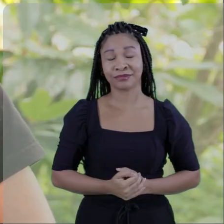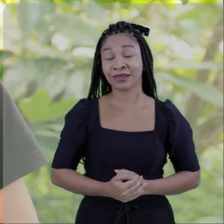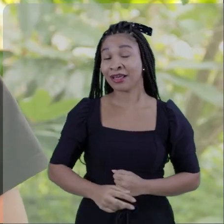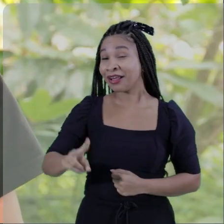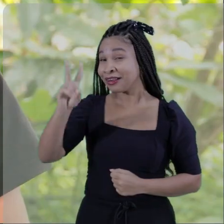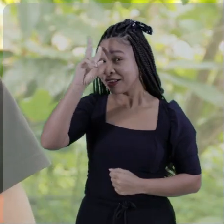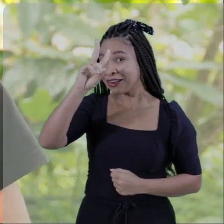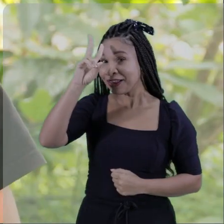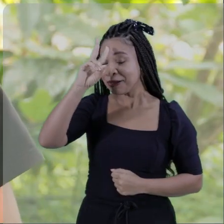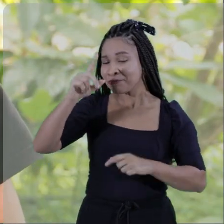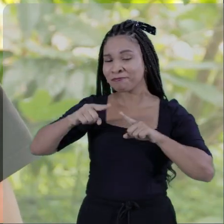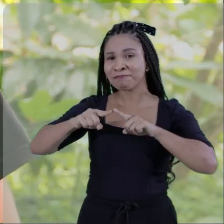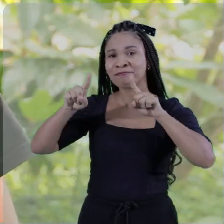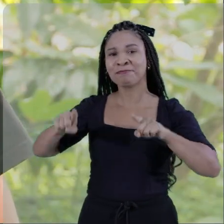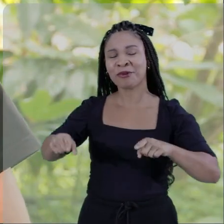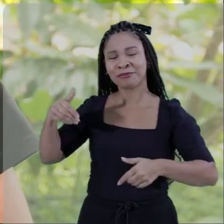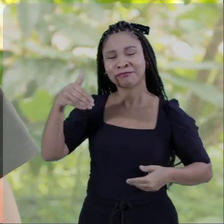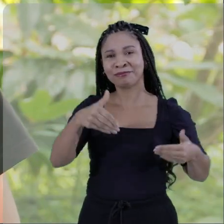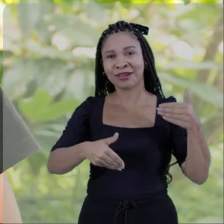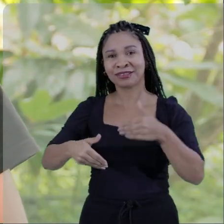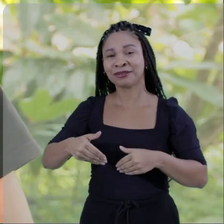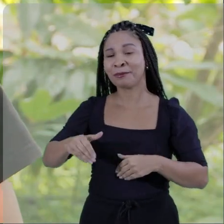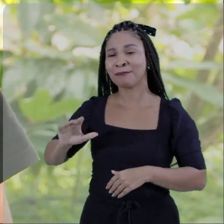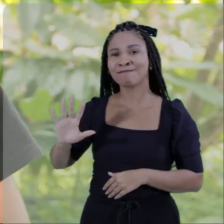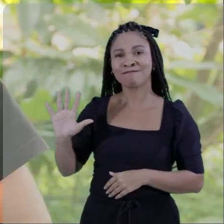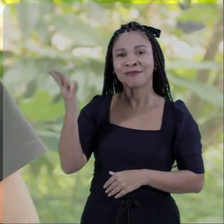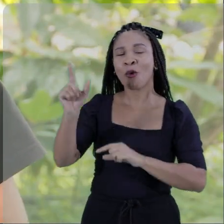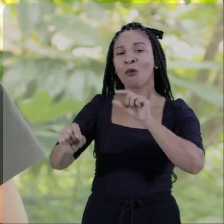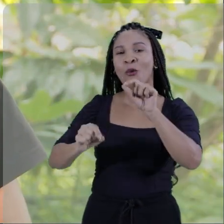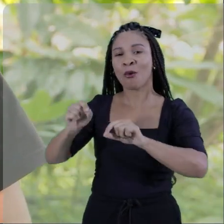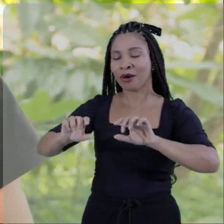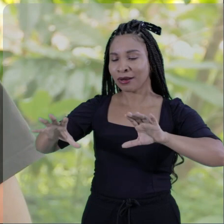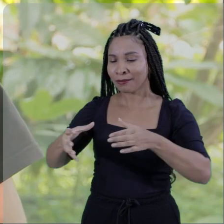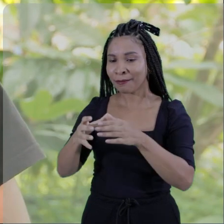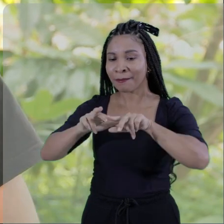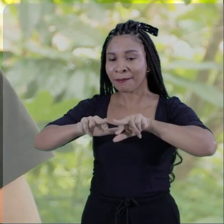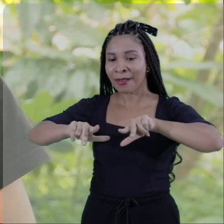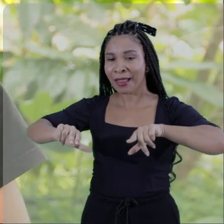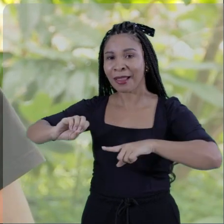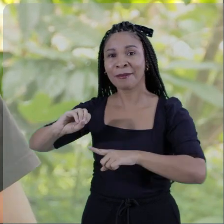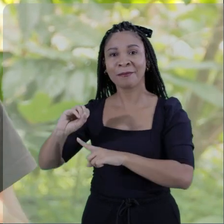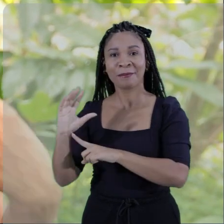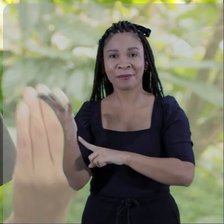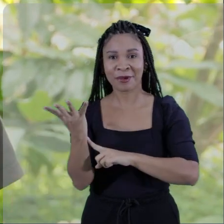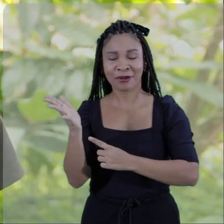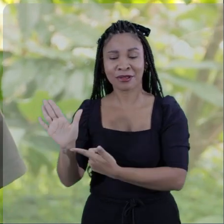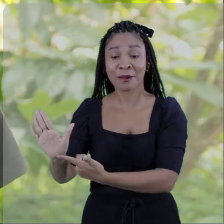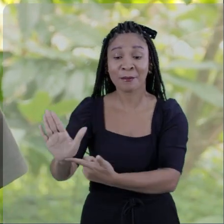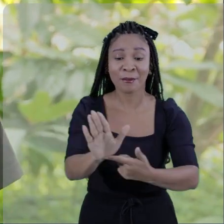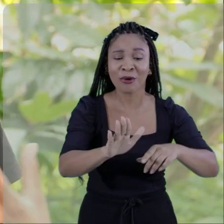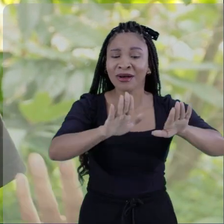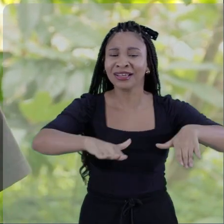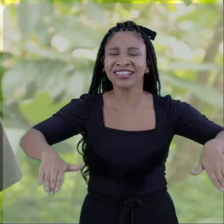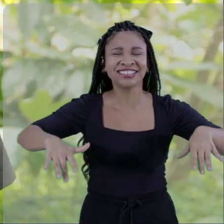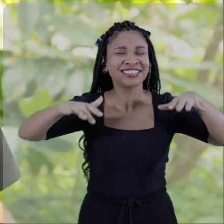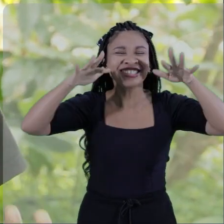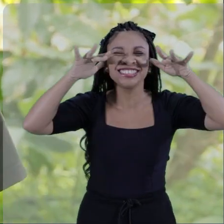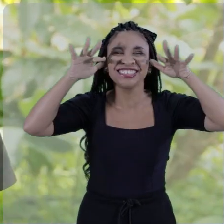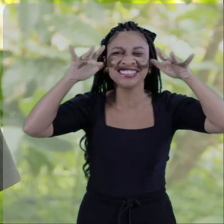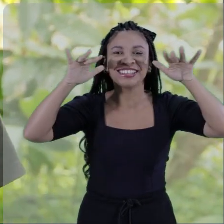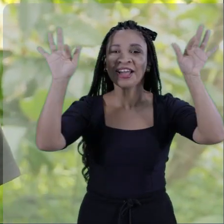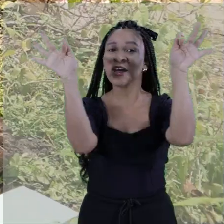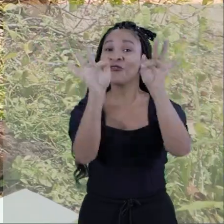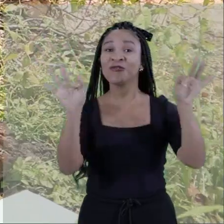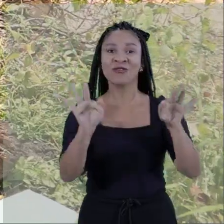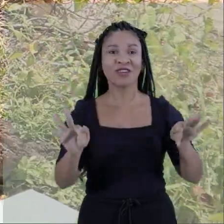Uma lembrança que eu tenho do projeto foi de uma vez que a gente levou a coleção biológica para a comunidade e eu pude ver o brilho nos olhos das crianças vendo